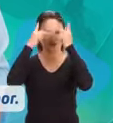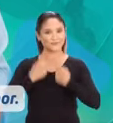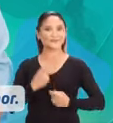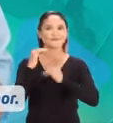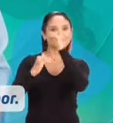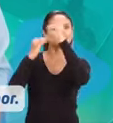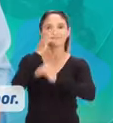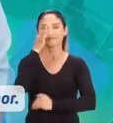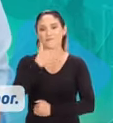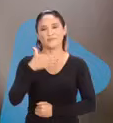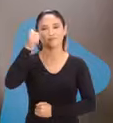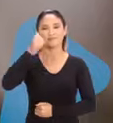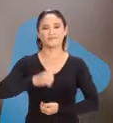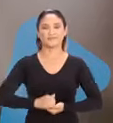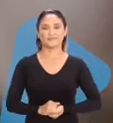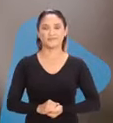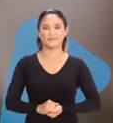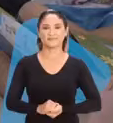humana e que constrói um futuro melhor.